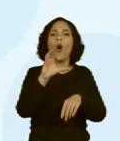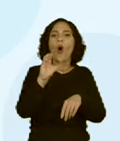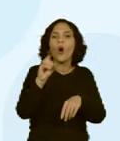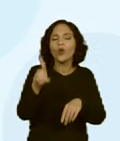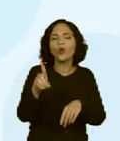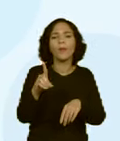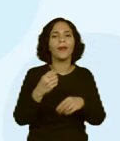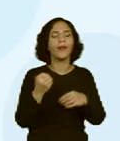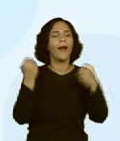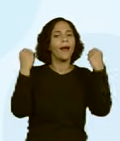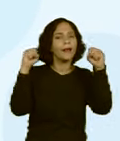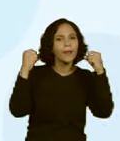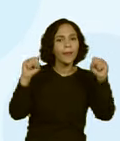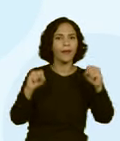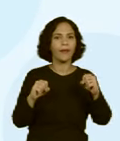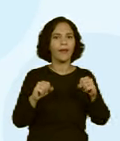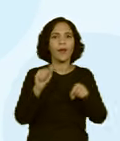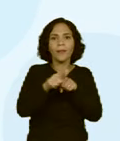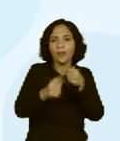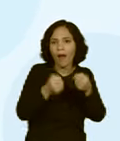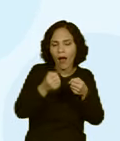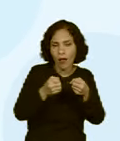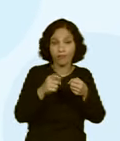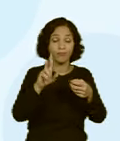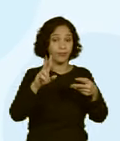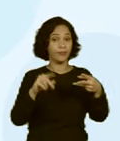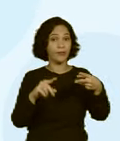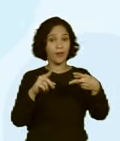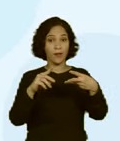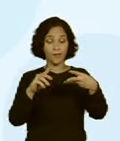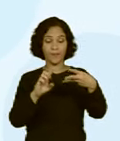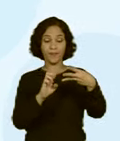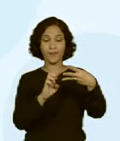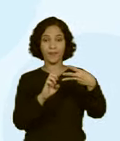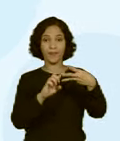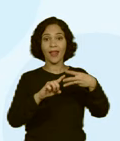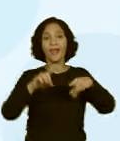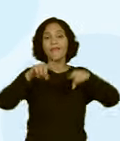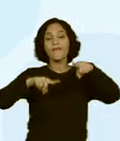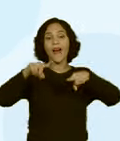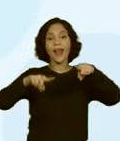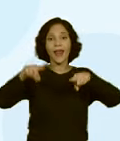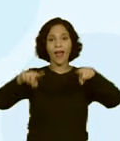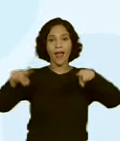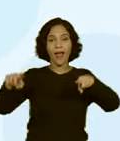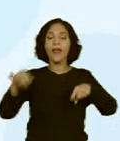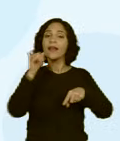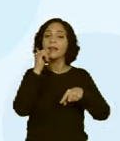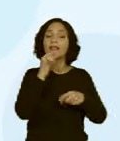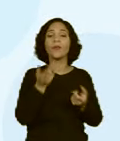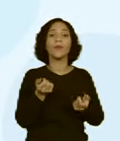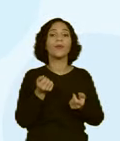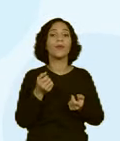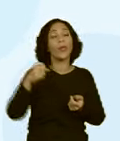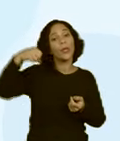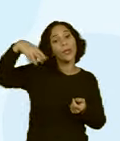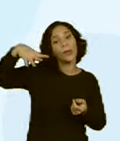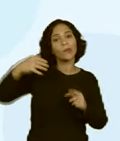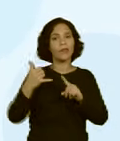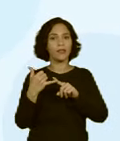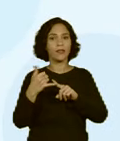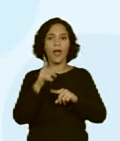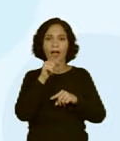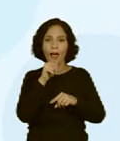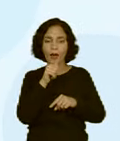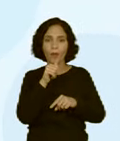academia de ginástica. Variáveis, ocorrem todos os meses, mas o valor pode variar. Exemplo, luz,